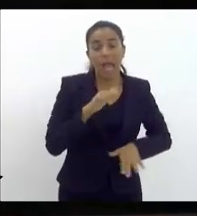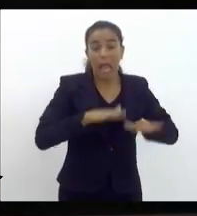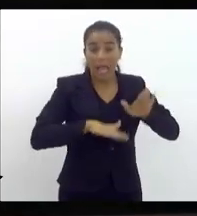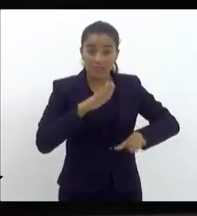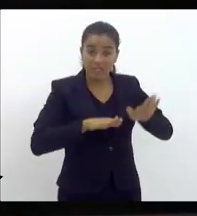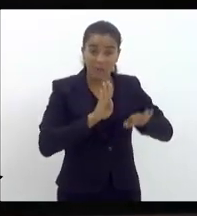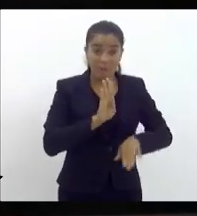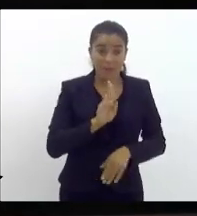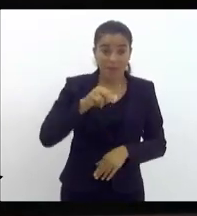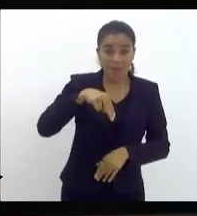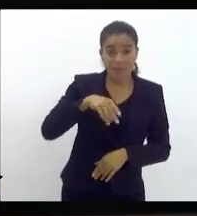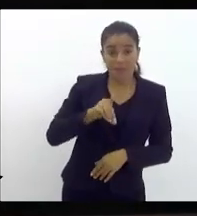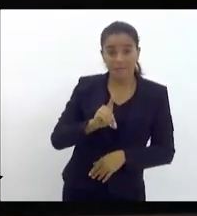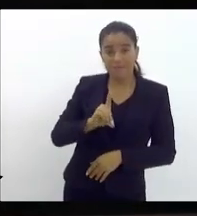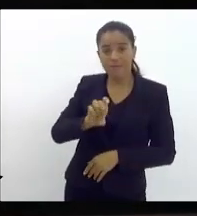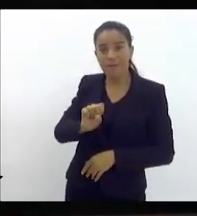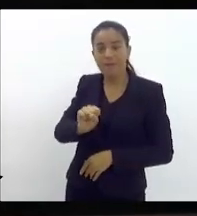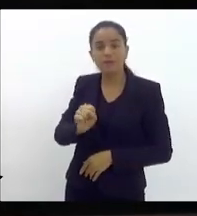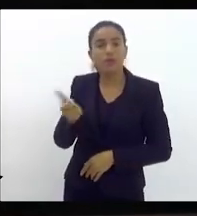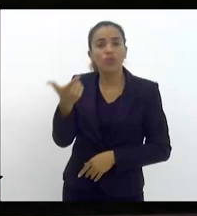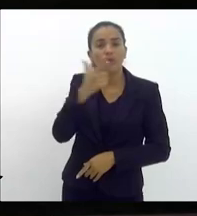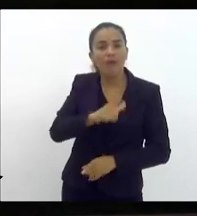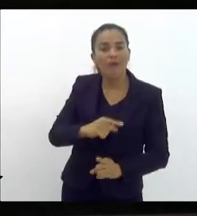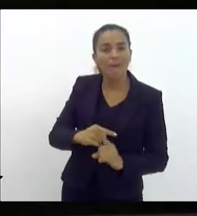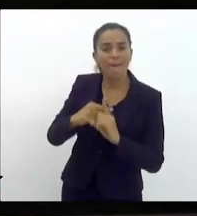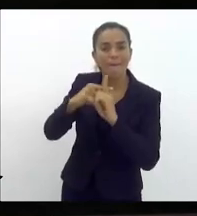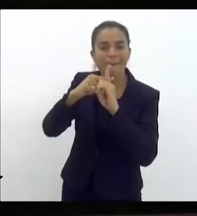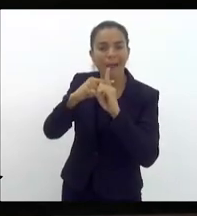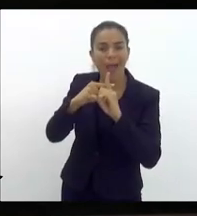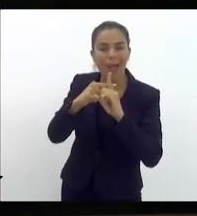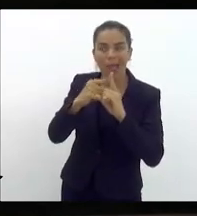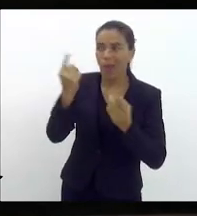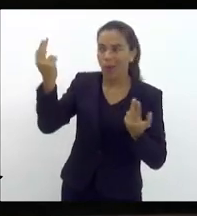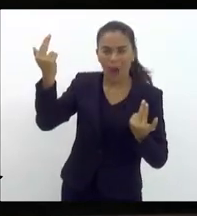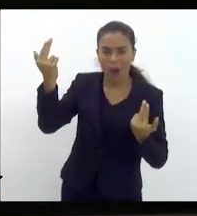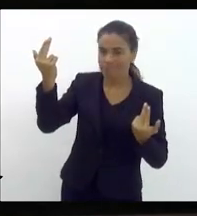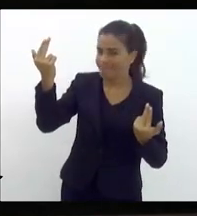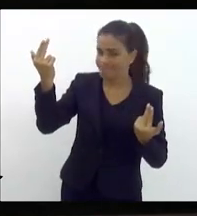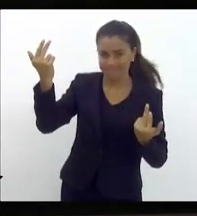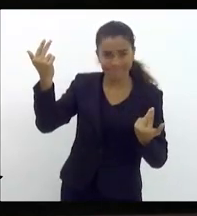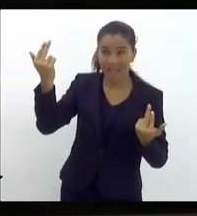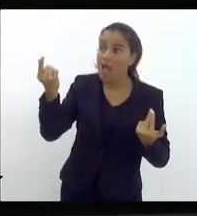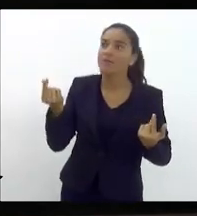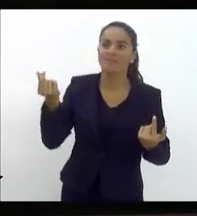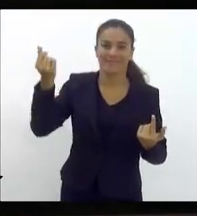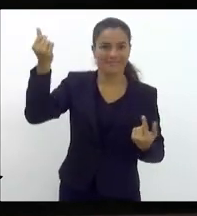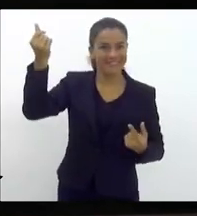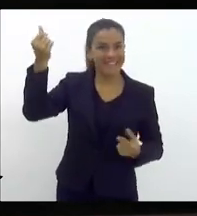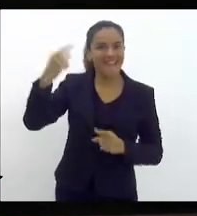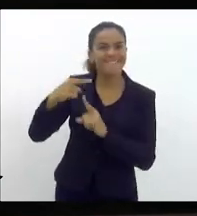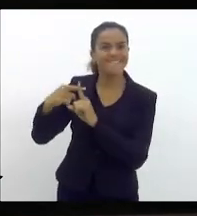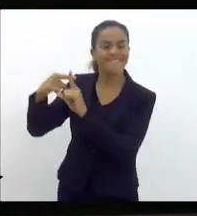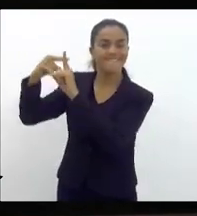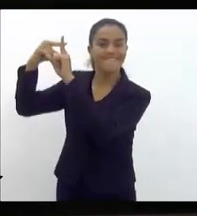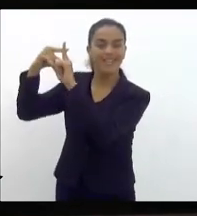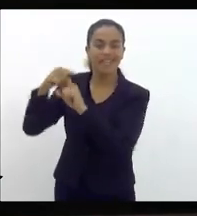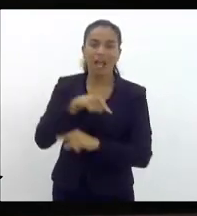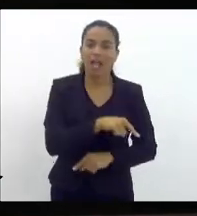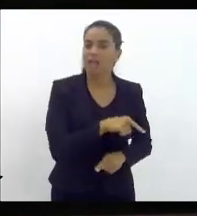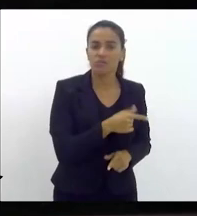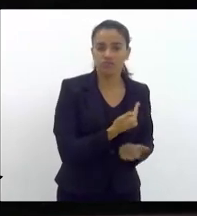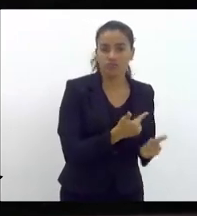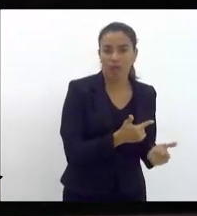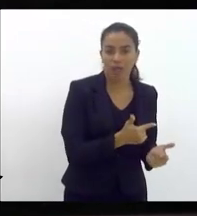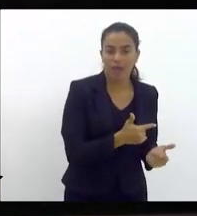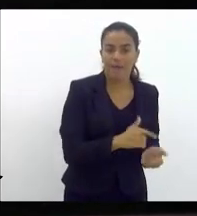BNDES, deputado Dushpaolo, as vantagens, que os pequenos não têm. Os grandes têm as vantagens. Você viu o júlio que é cobrado,